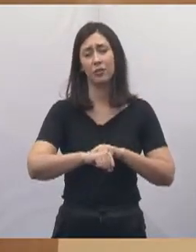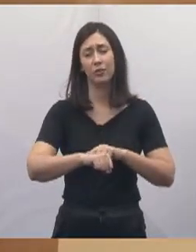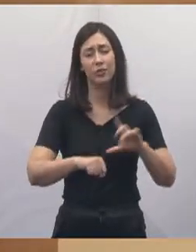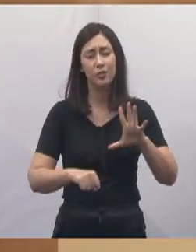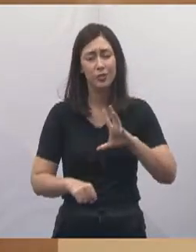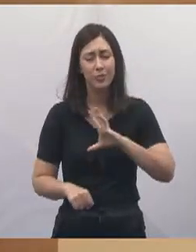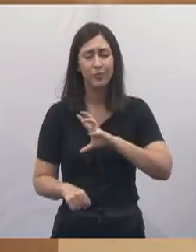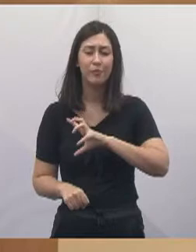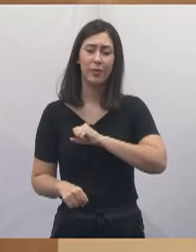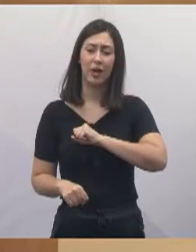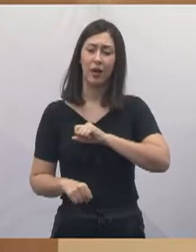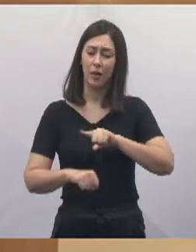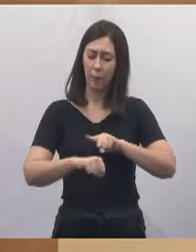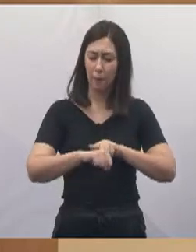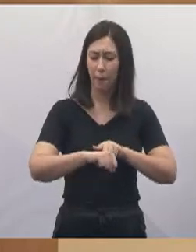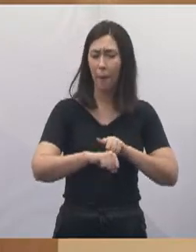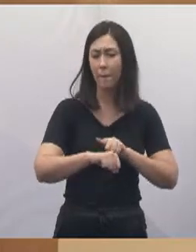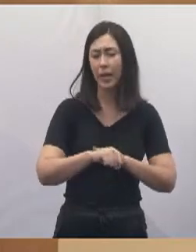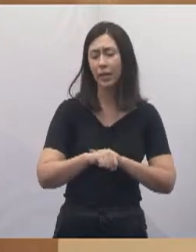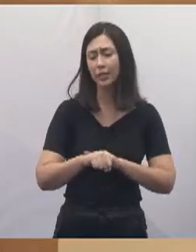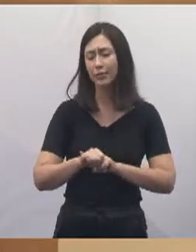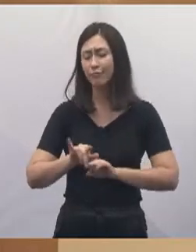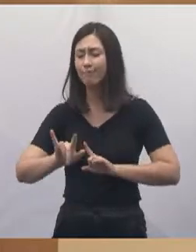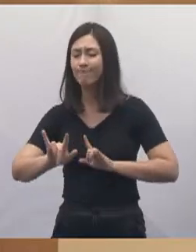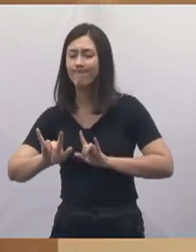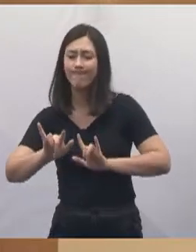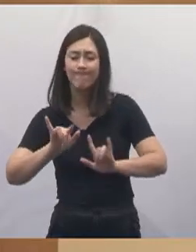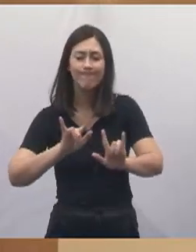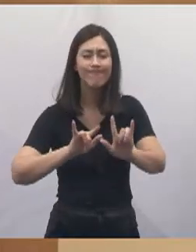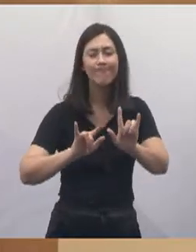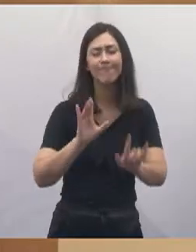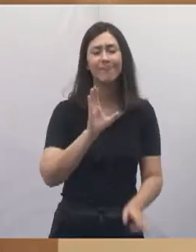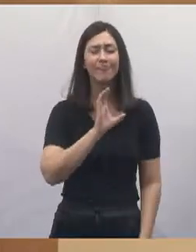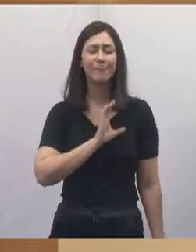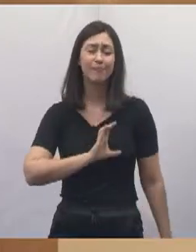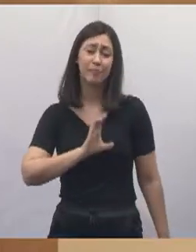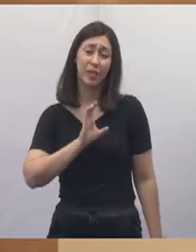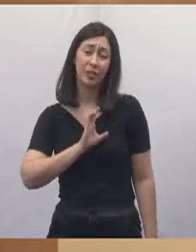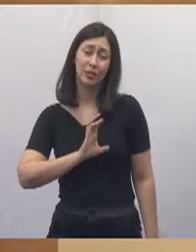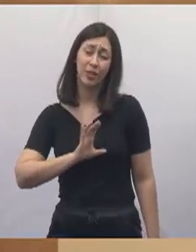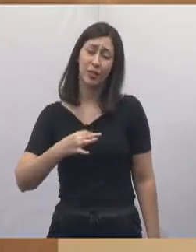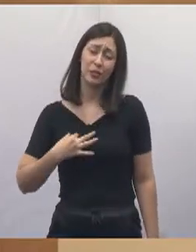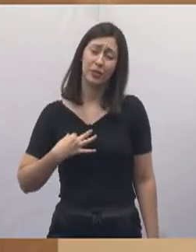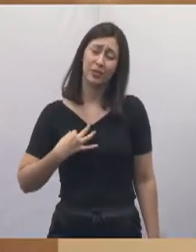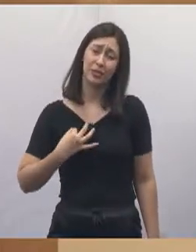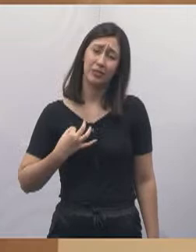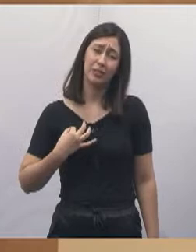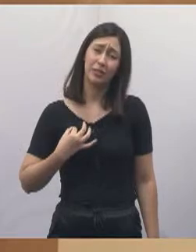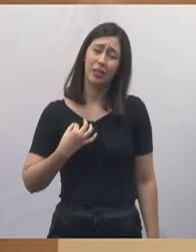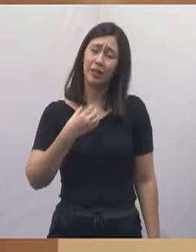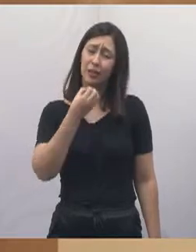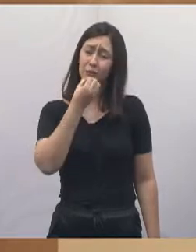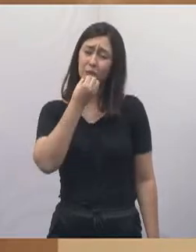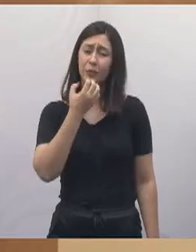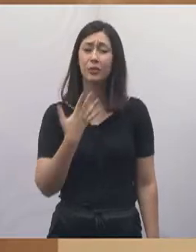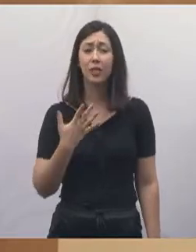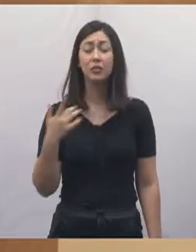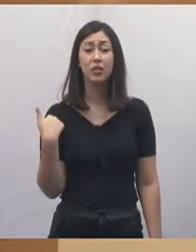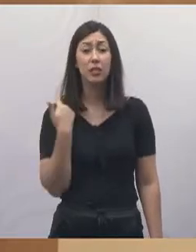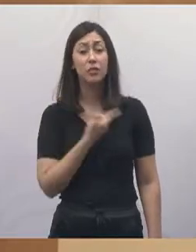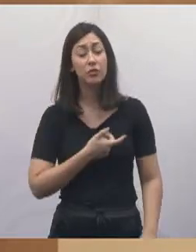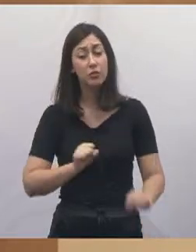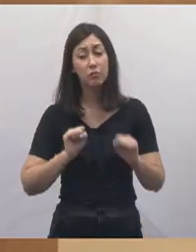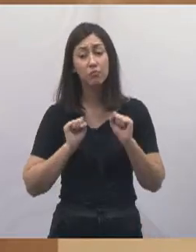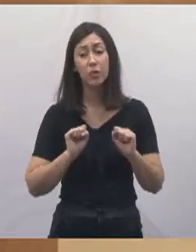amar, o momento da amorosidade, da compaixão, da solidariedade, da caridade que possa estar